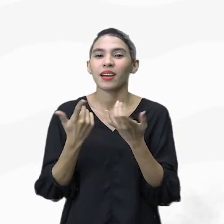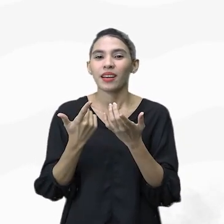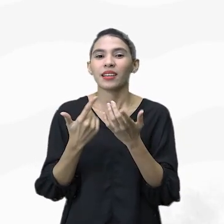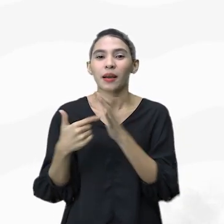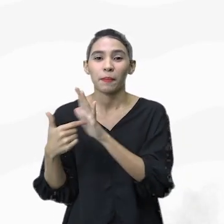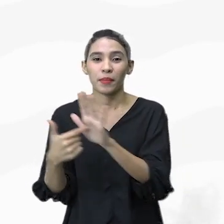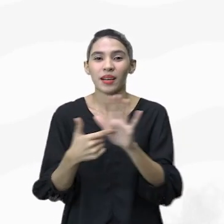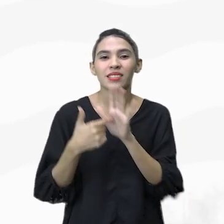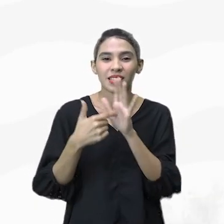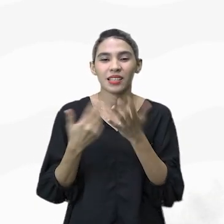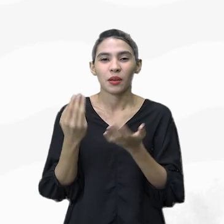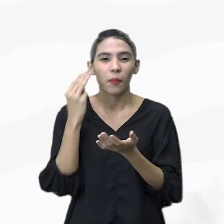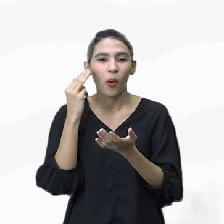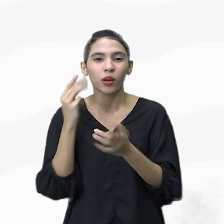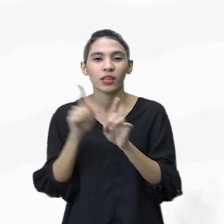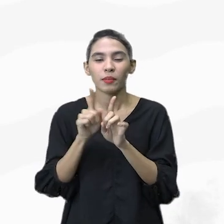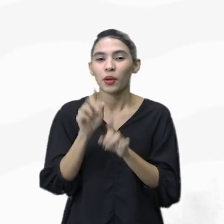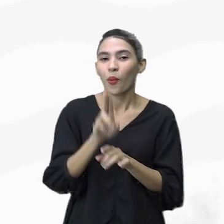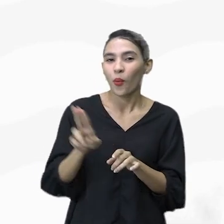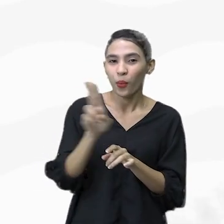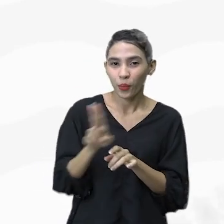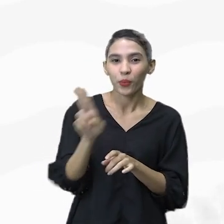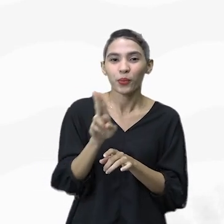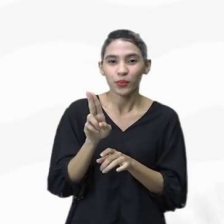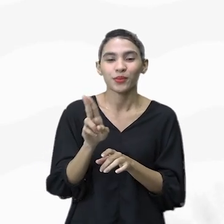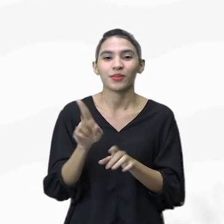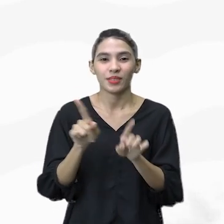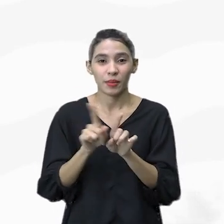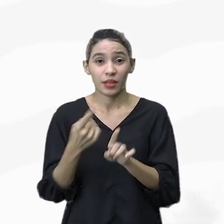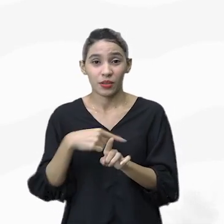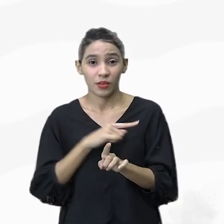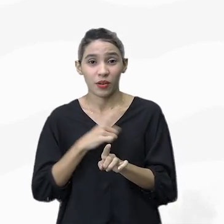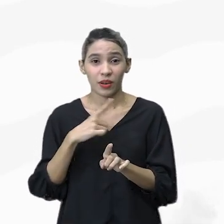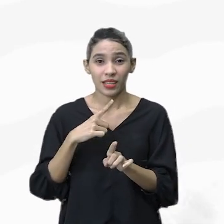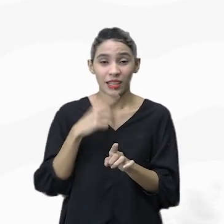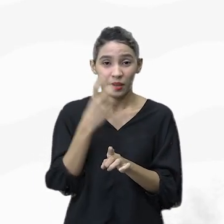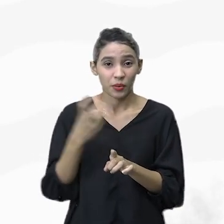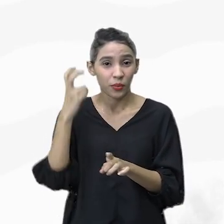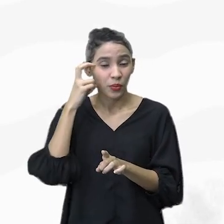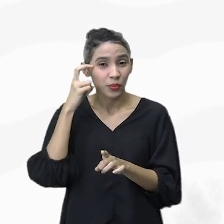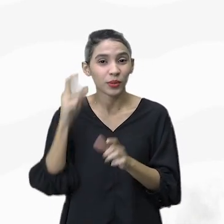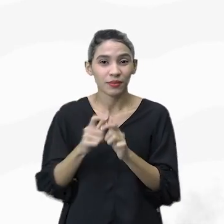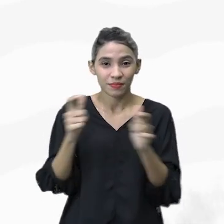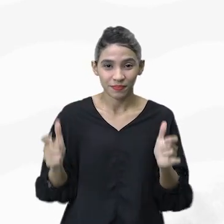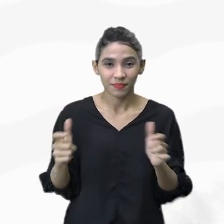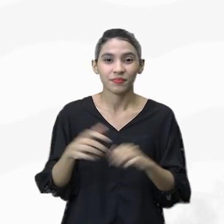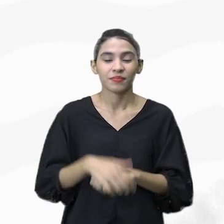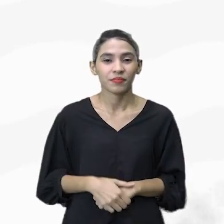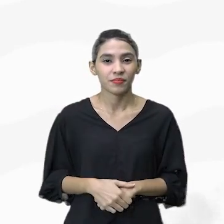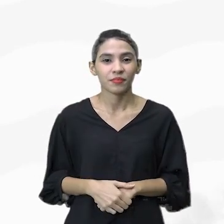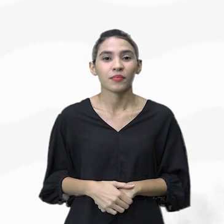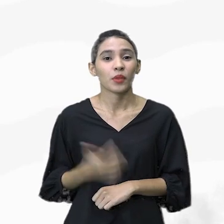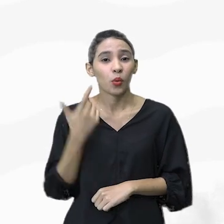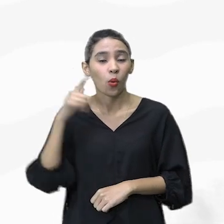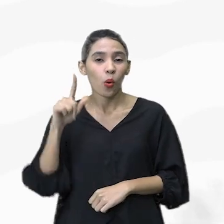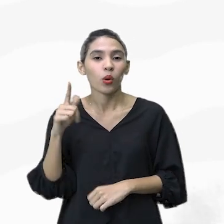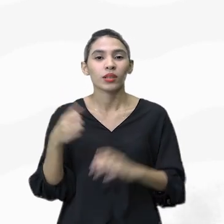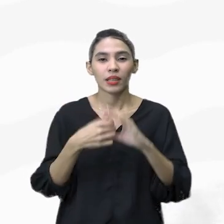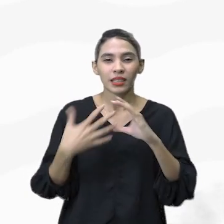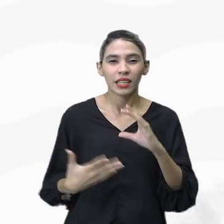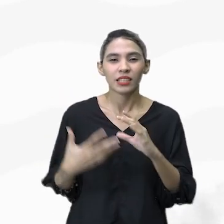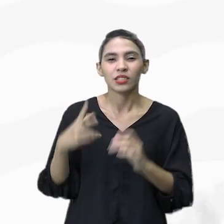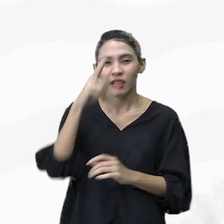a moda ali, esse consumo e a gente tem essa cultura de massa. Outro elemento cultural